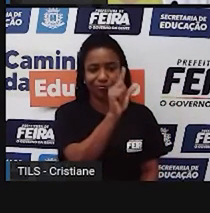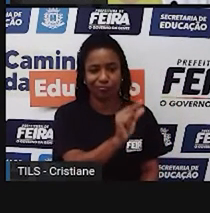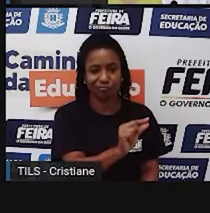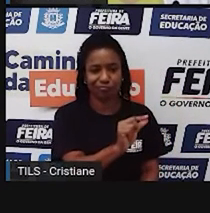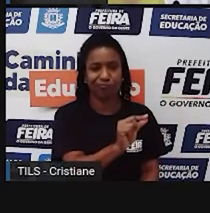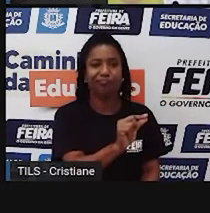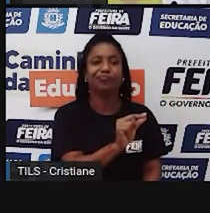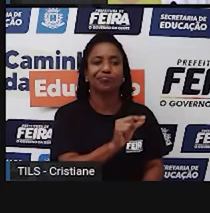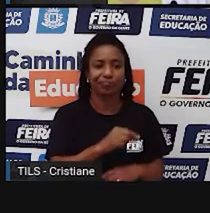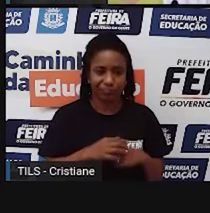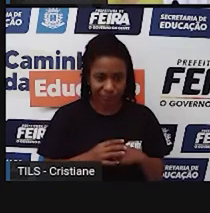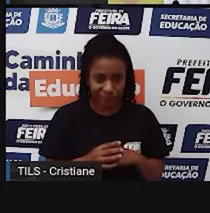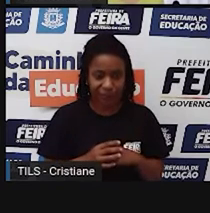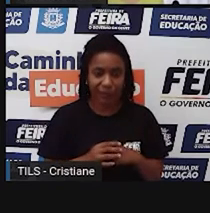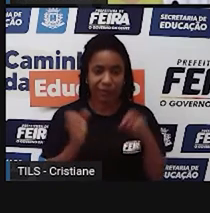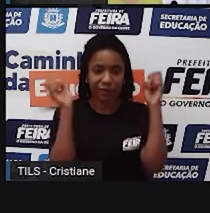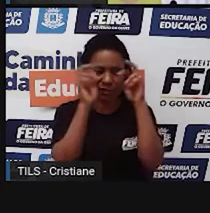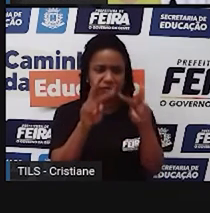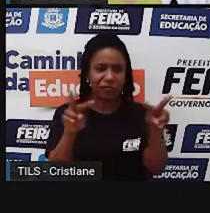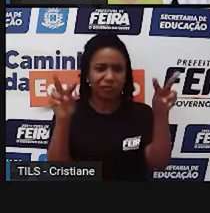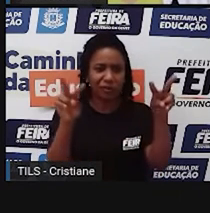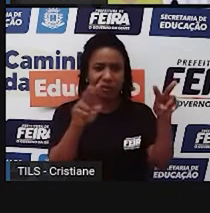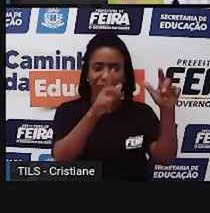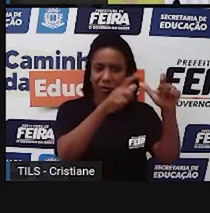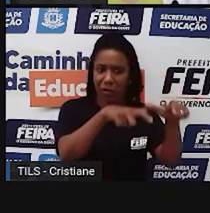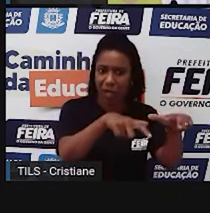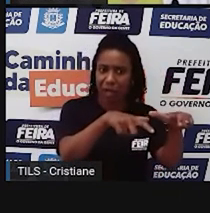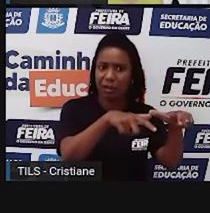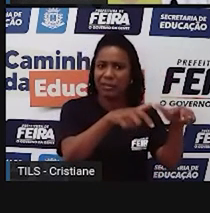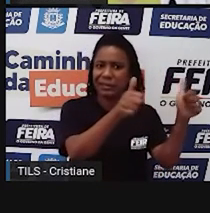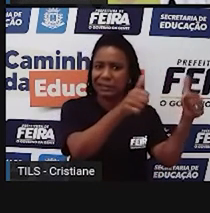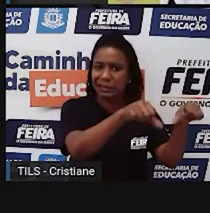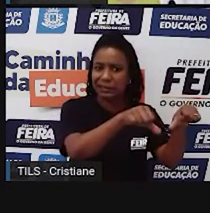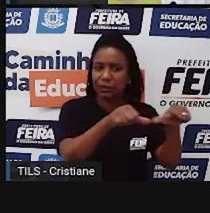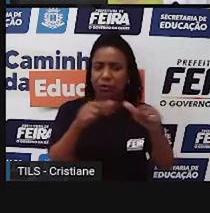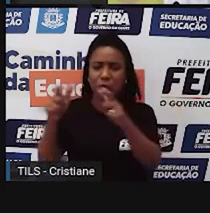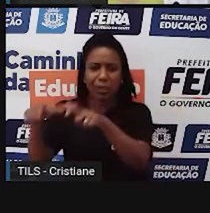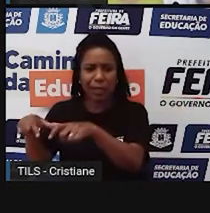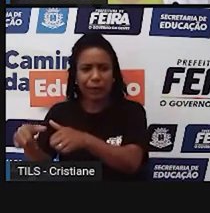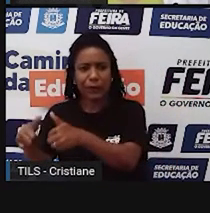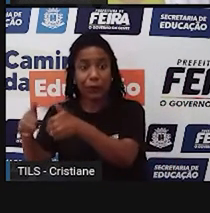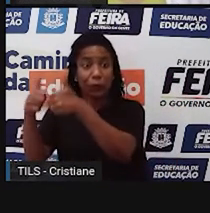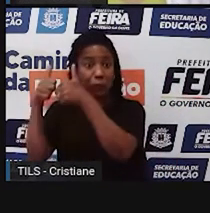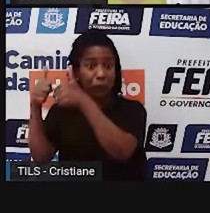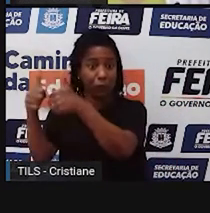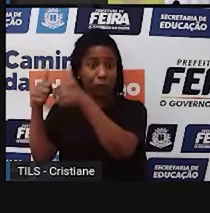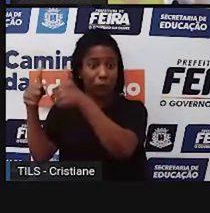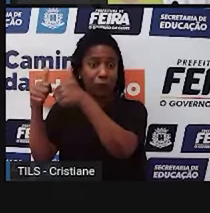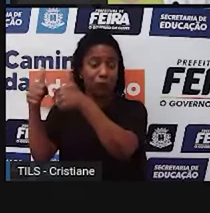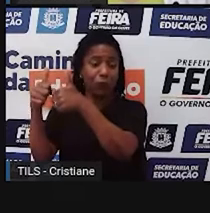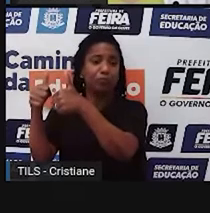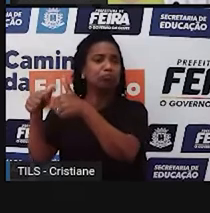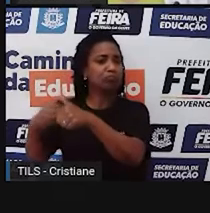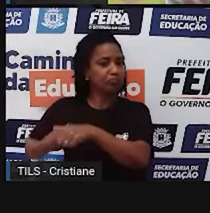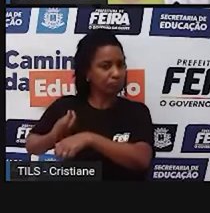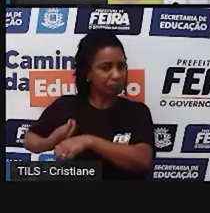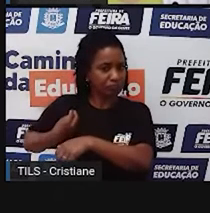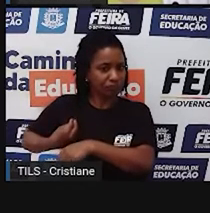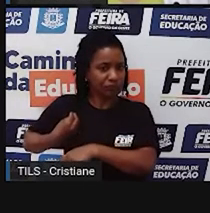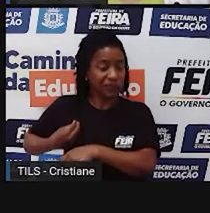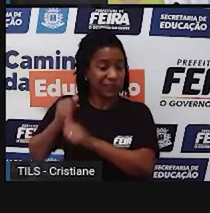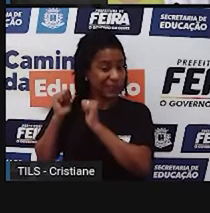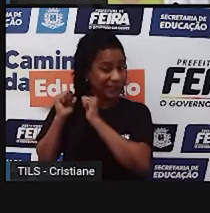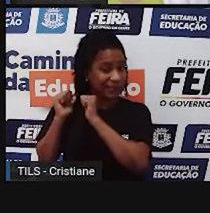paisagens. a gente percebe muito bem o local onde as pessoas têm um padrão de vida melhor e o